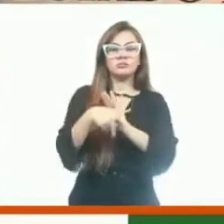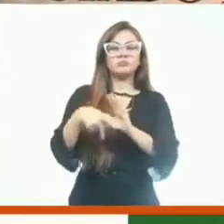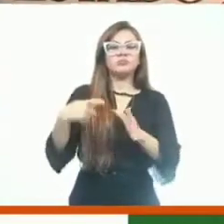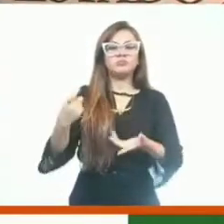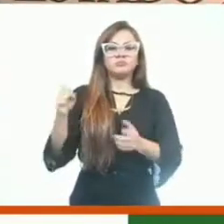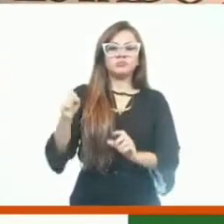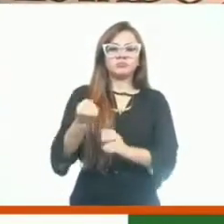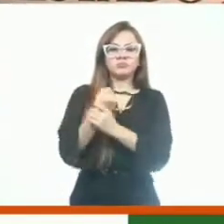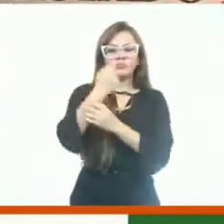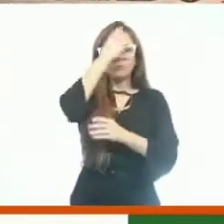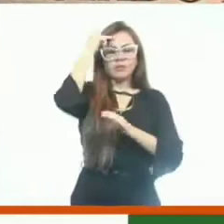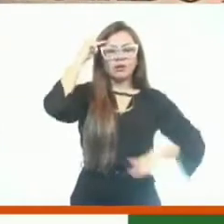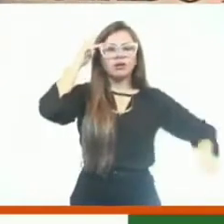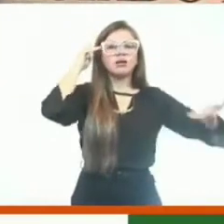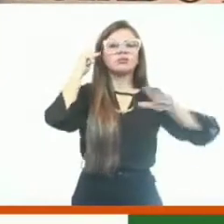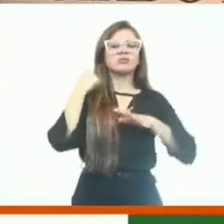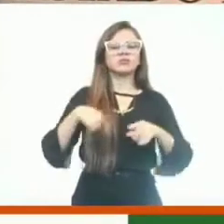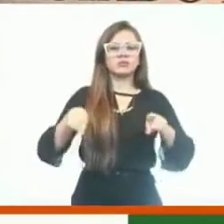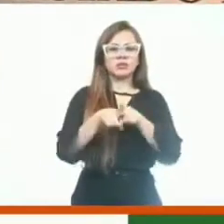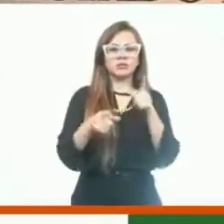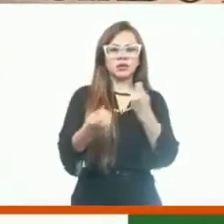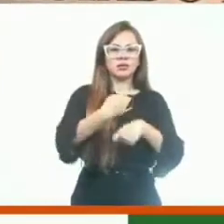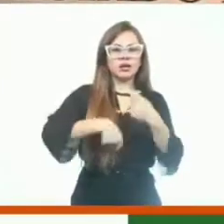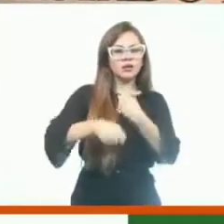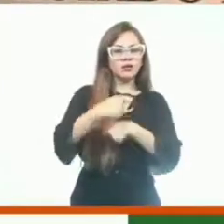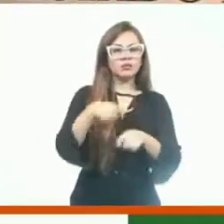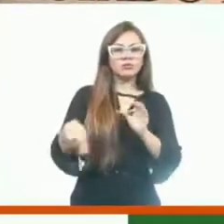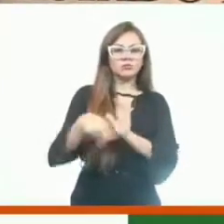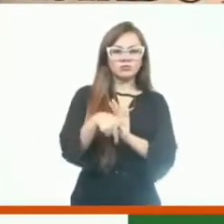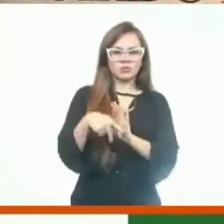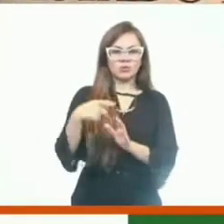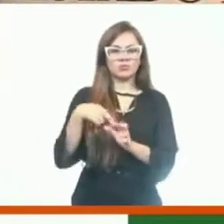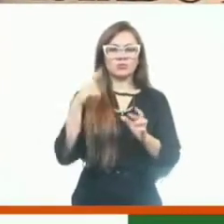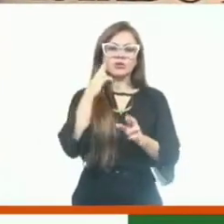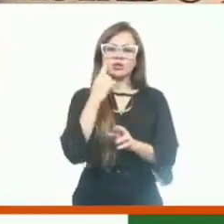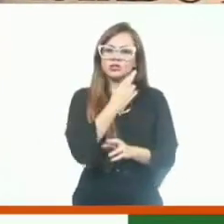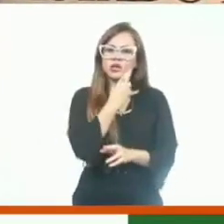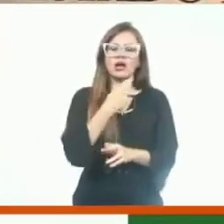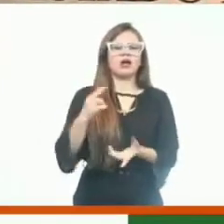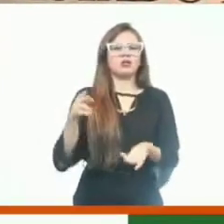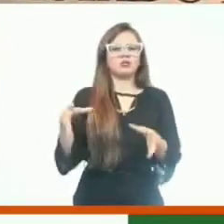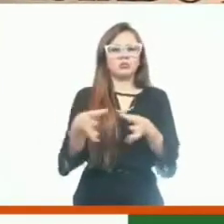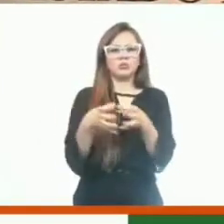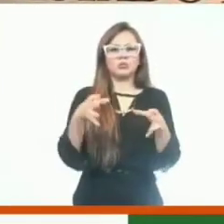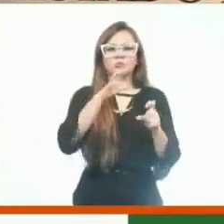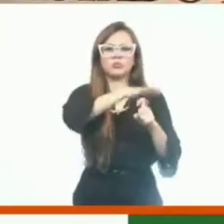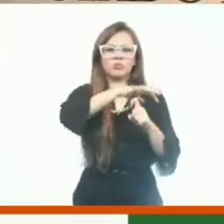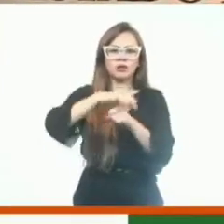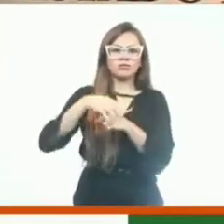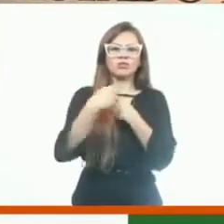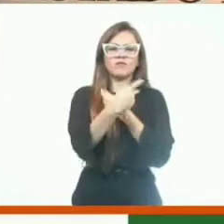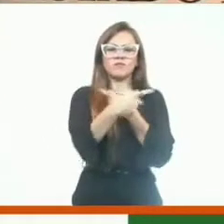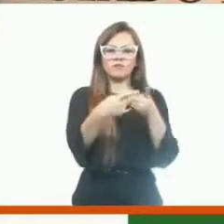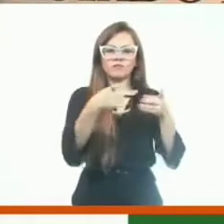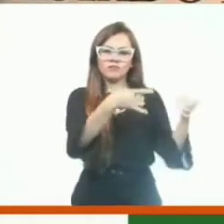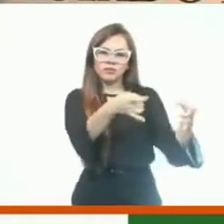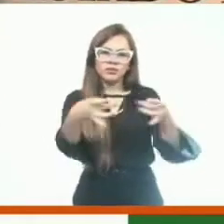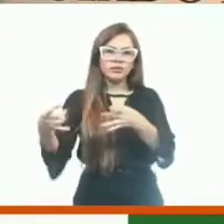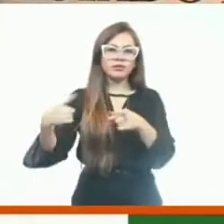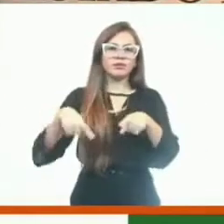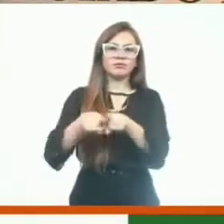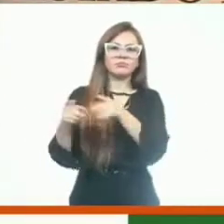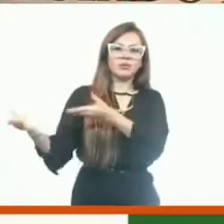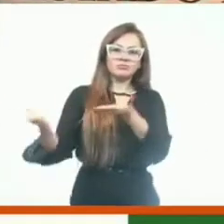segurança à população e aos negócios daquela obra, aos restaurantes, aos barraqueiros, e receber bem